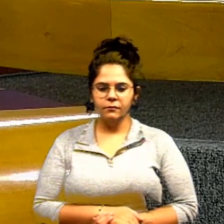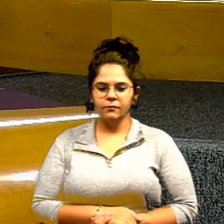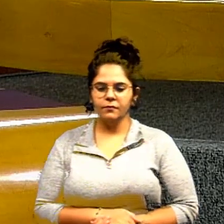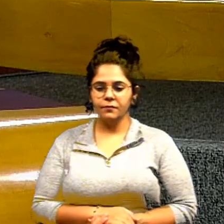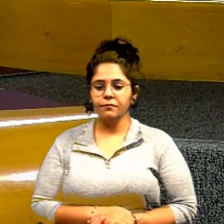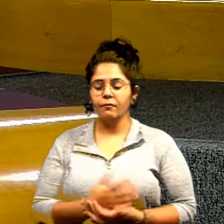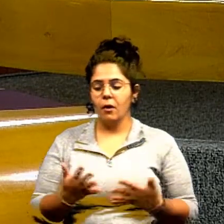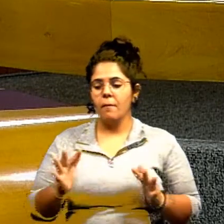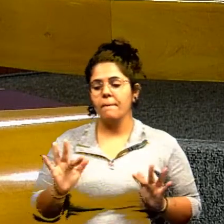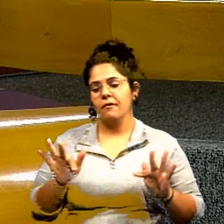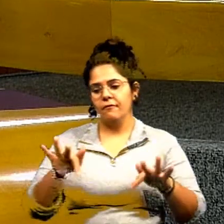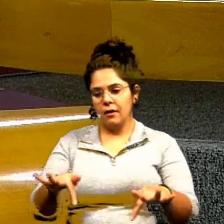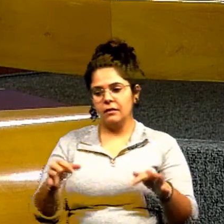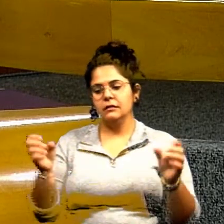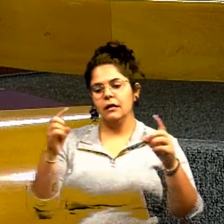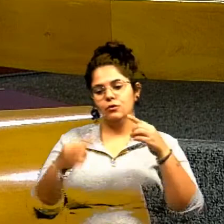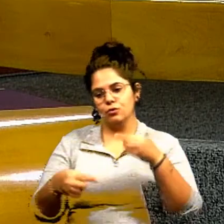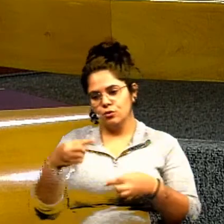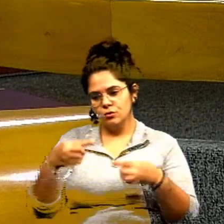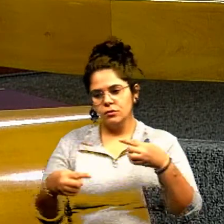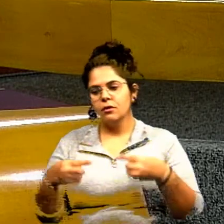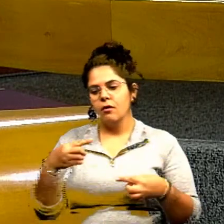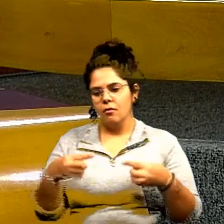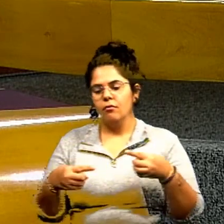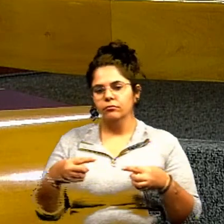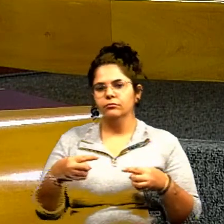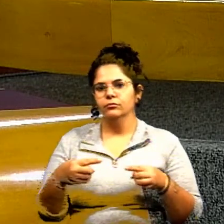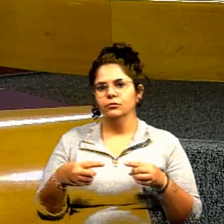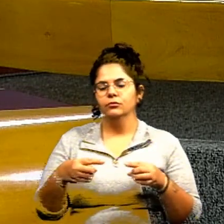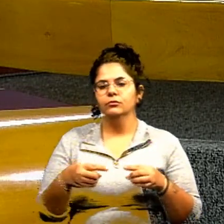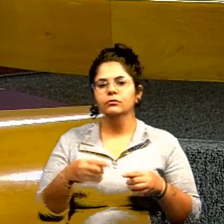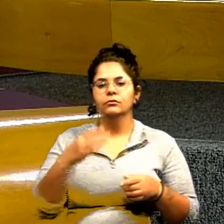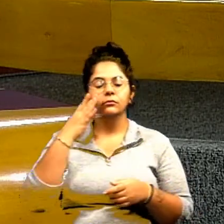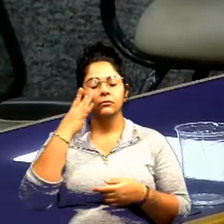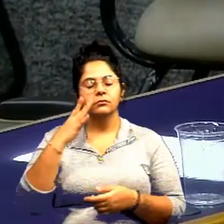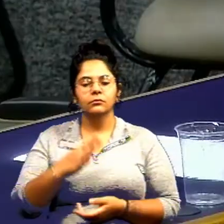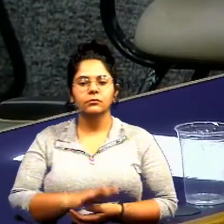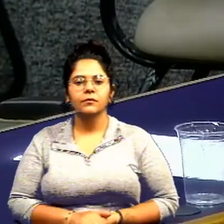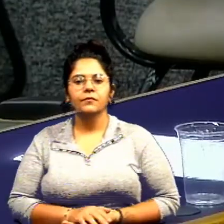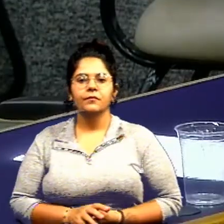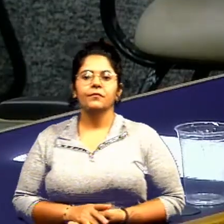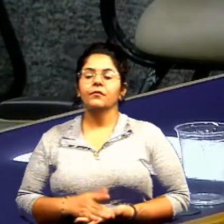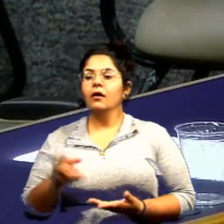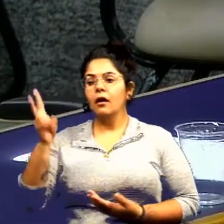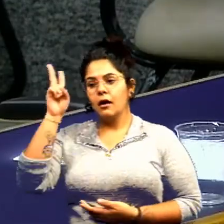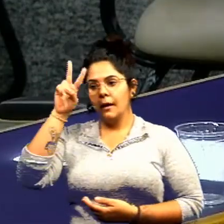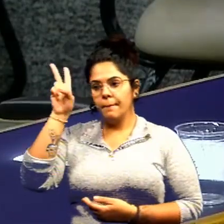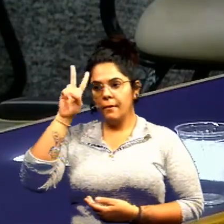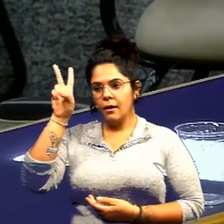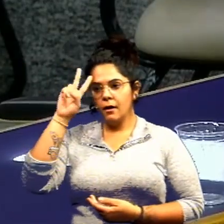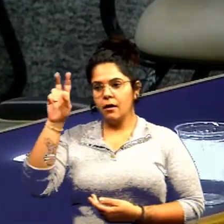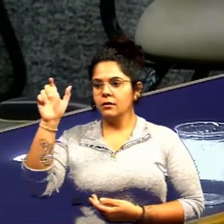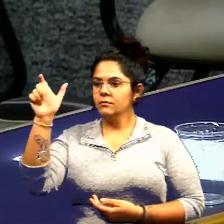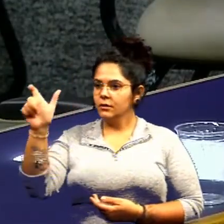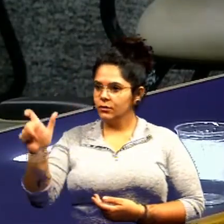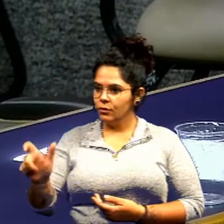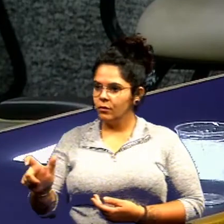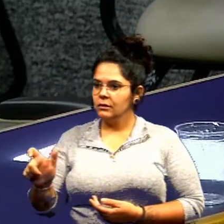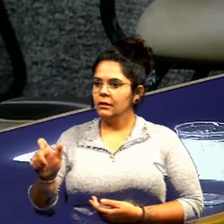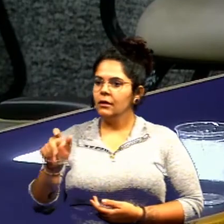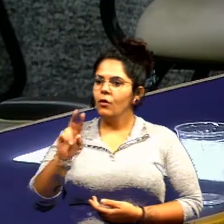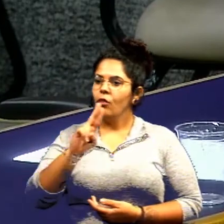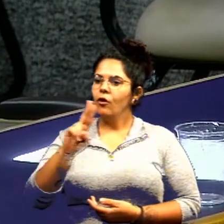bem concluindo a nossa discussão diante do problema técnico da tribuna eu quero lembrar as pessoas que a